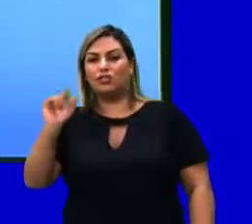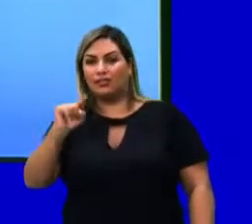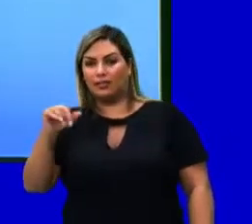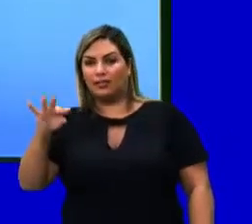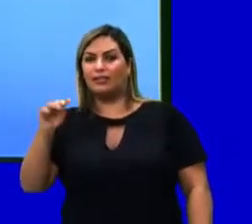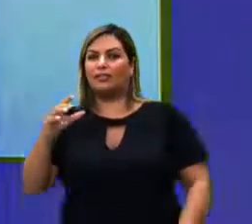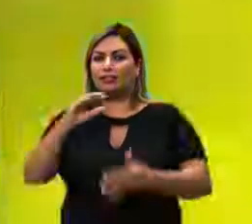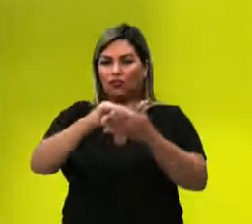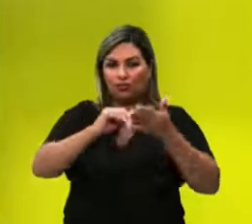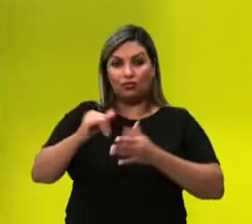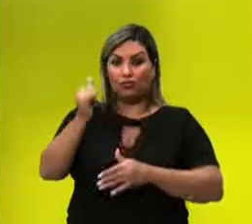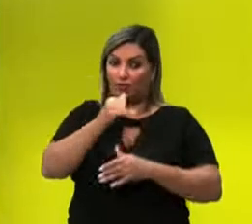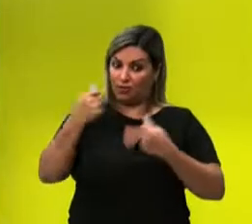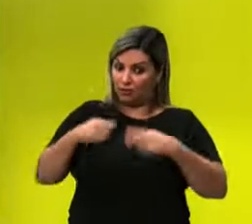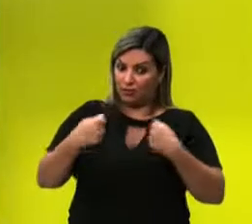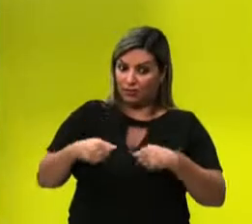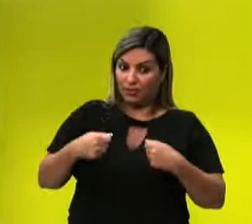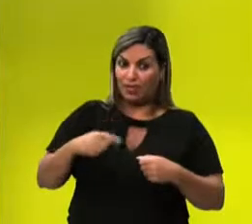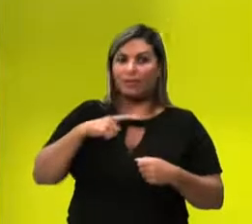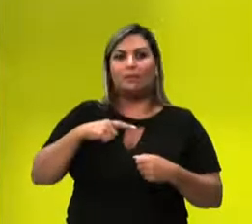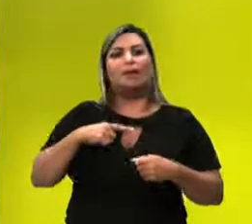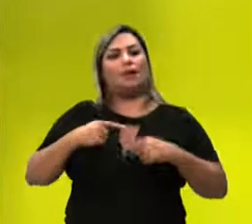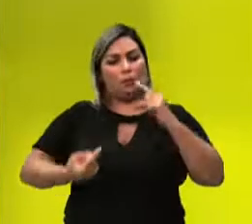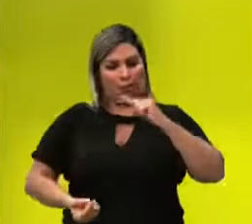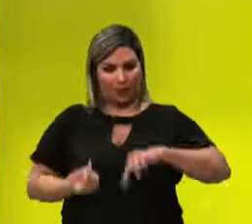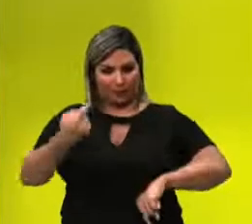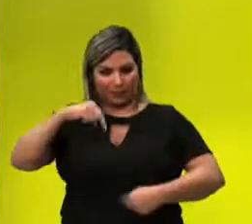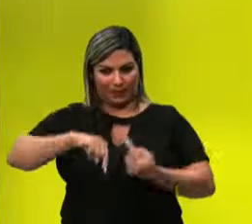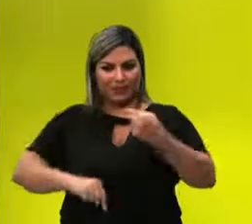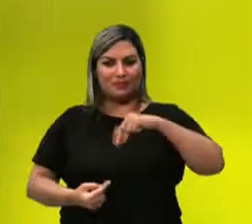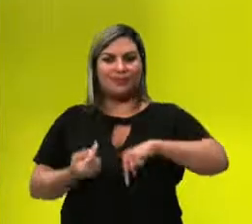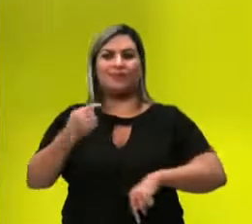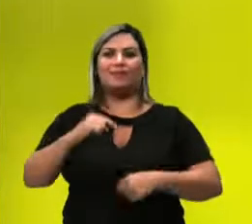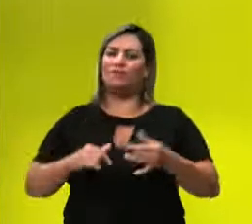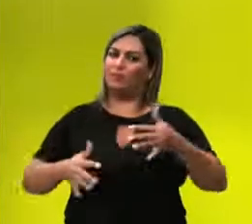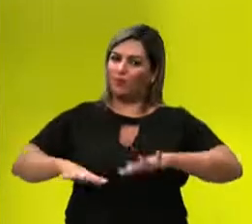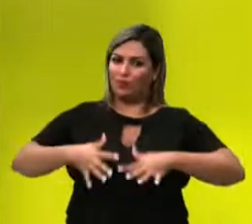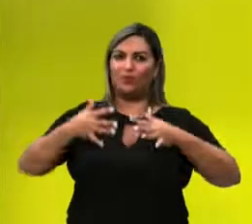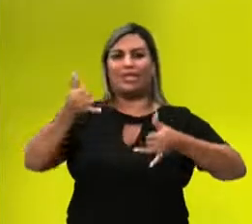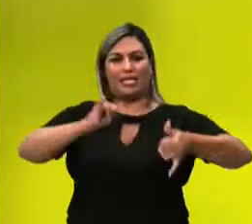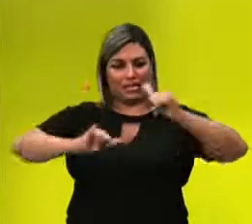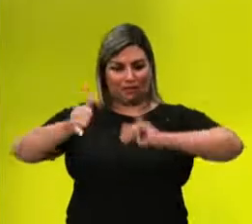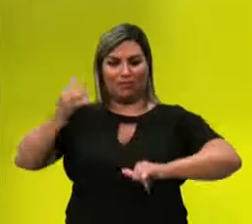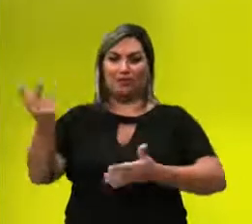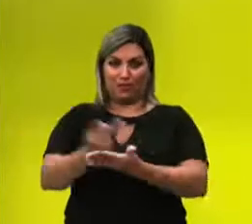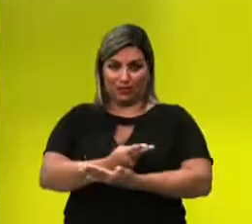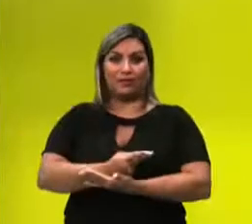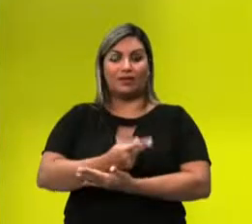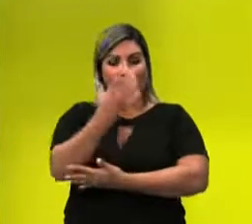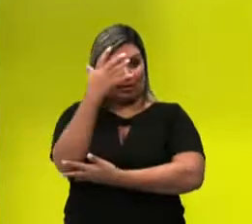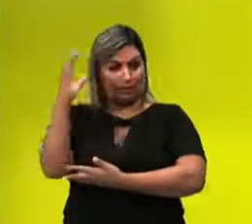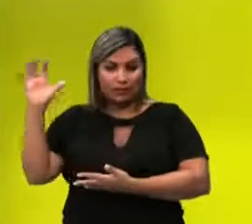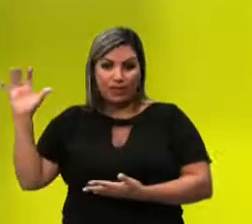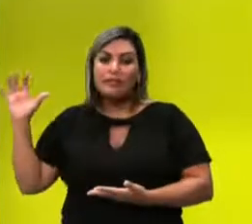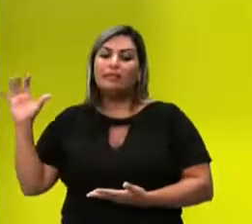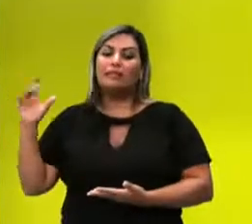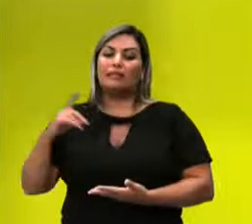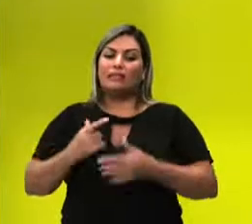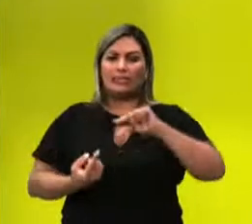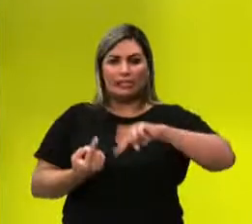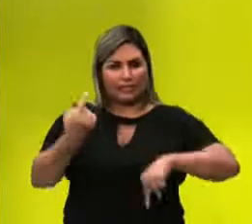retiram a energia que eles precisam para o metabolismo de reações químicas que acontecem no meio. E esses